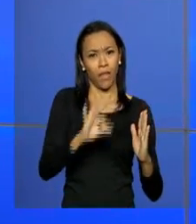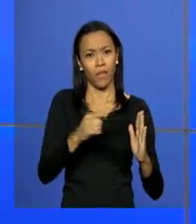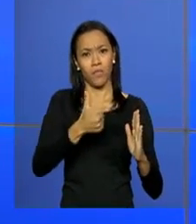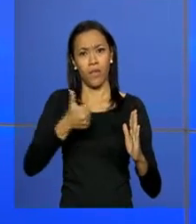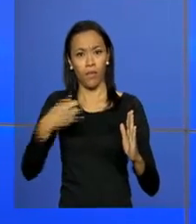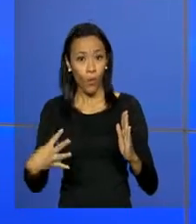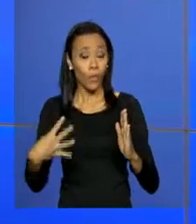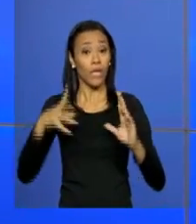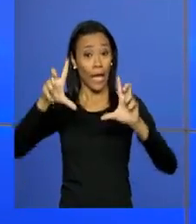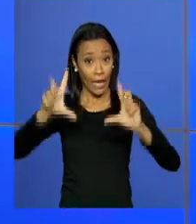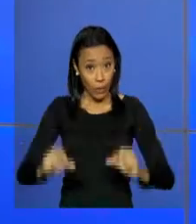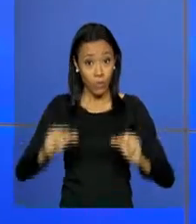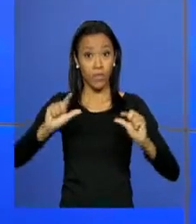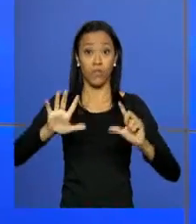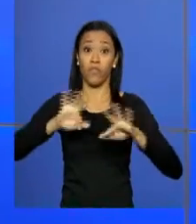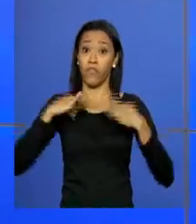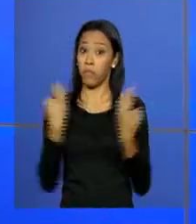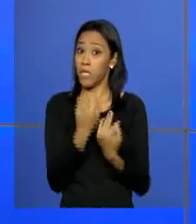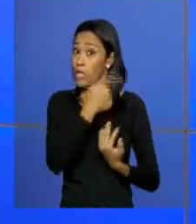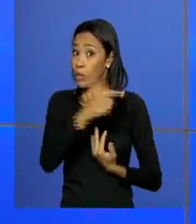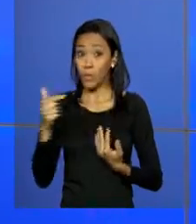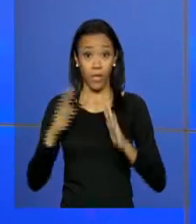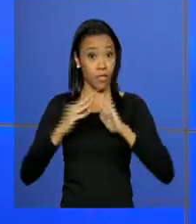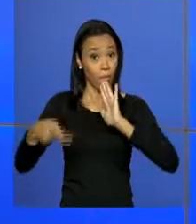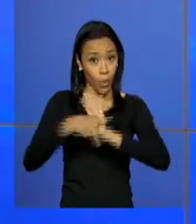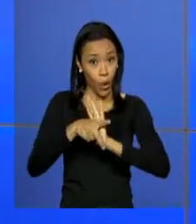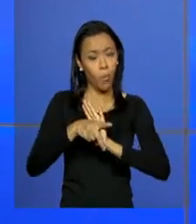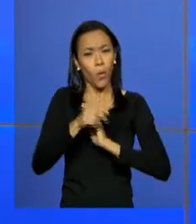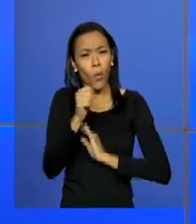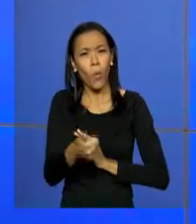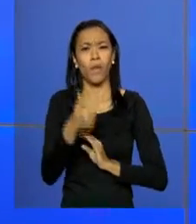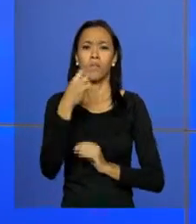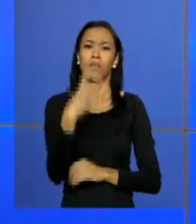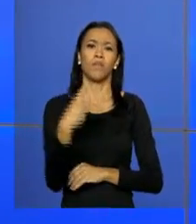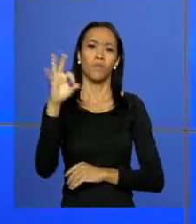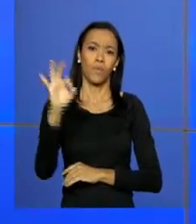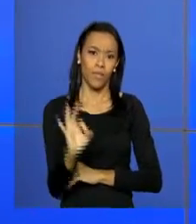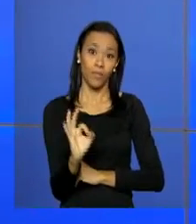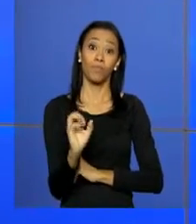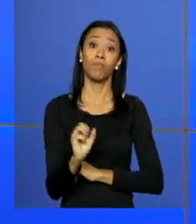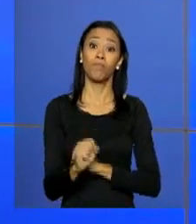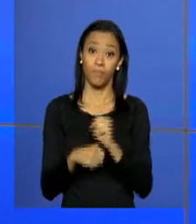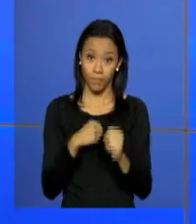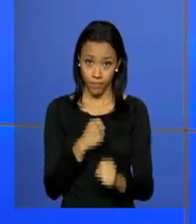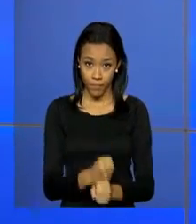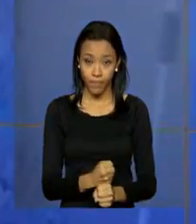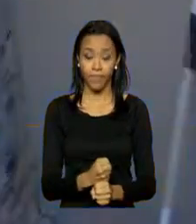a redução do número de famílias sem casa própria foi de quase 3% ao ano.